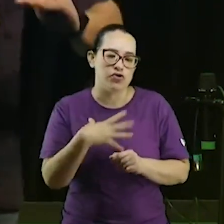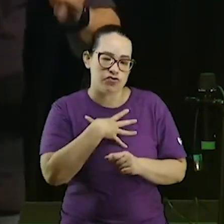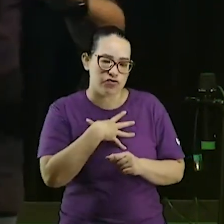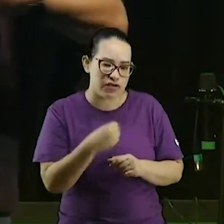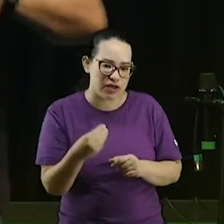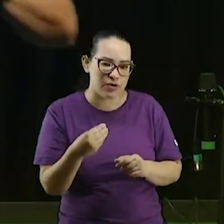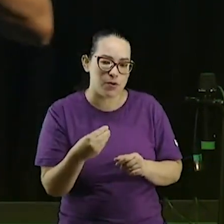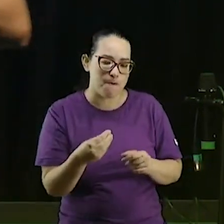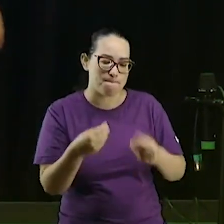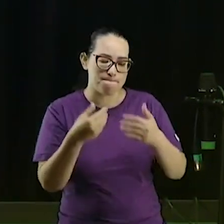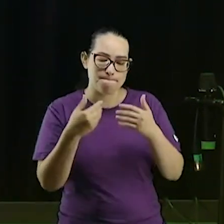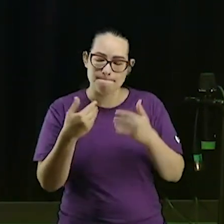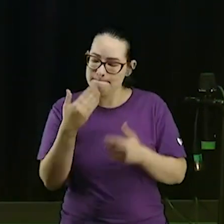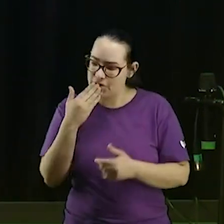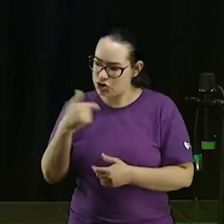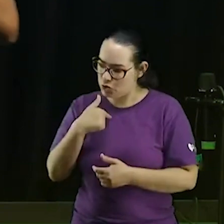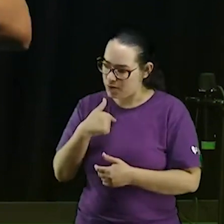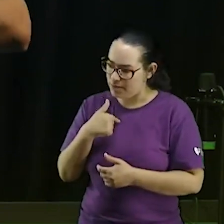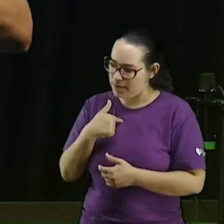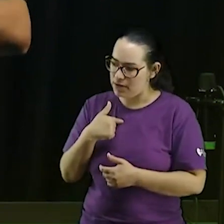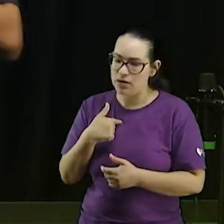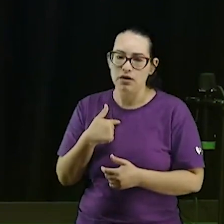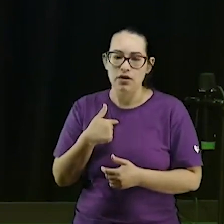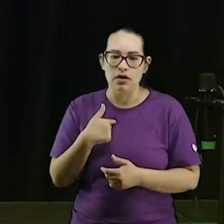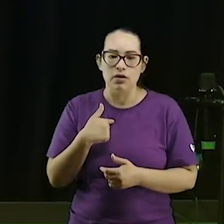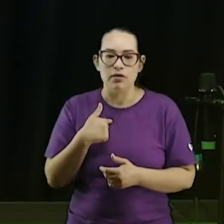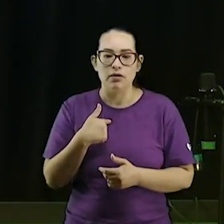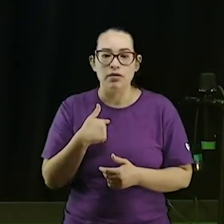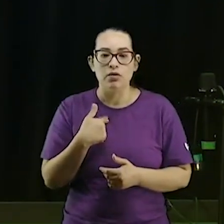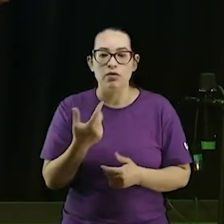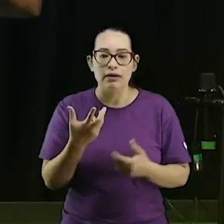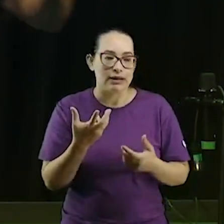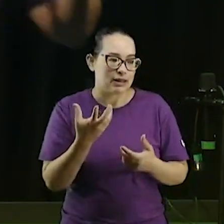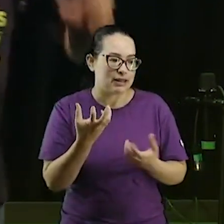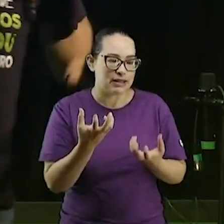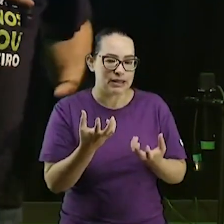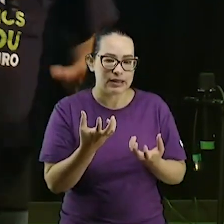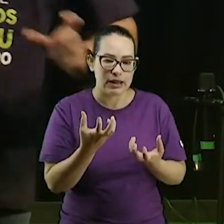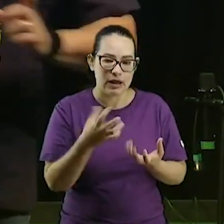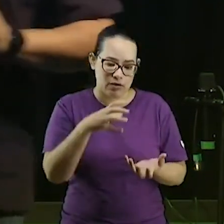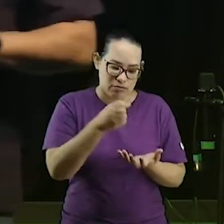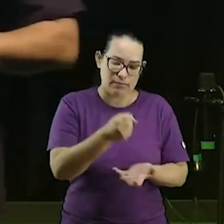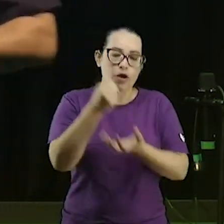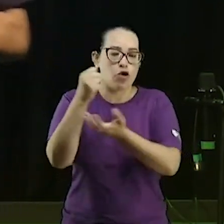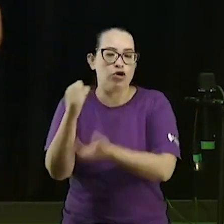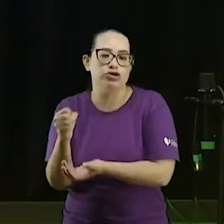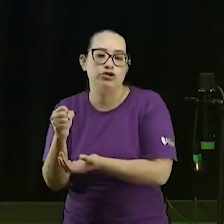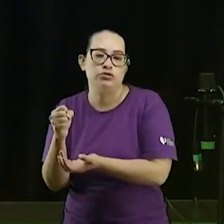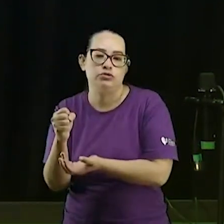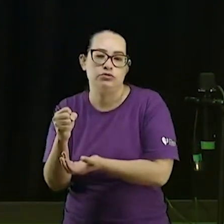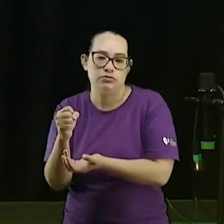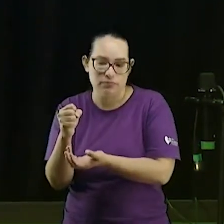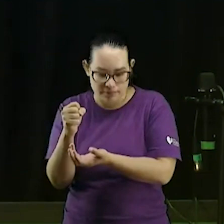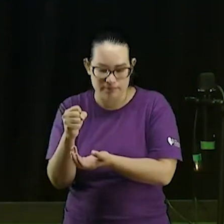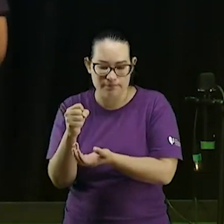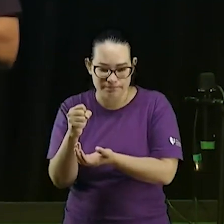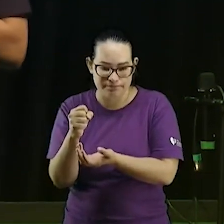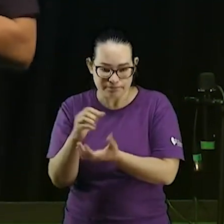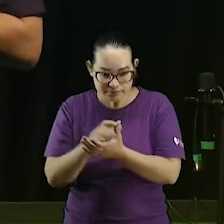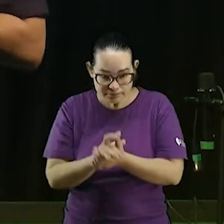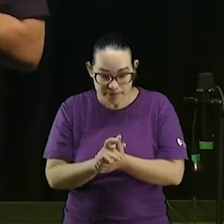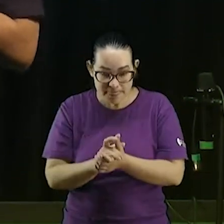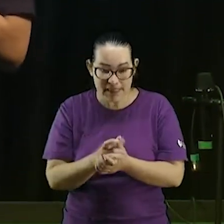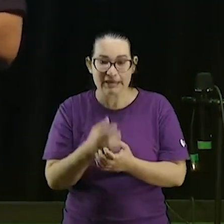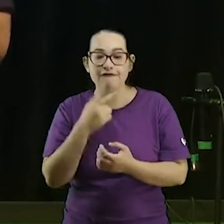que na verdade tem um monte de lutinha que não vale a pena porque no final tem o grande card é o Anderson Silva